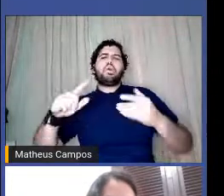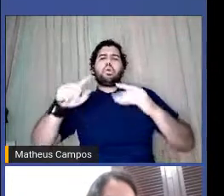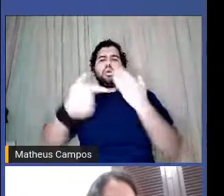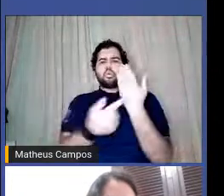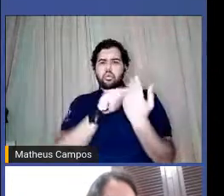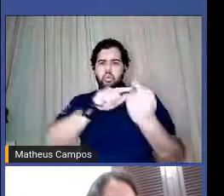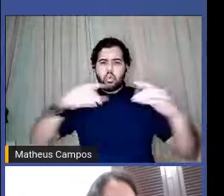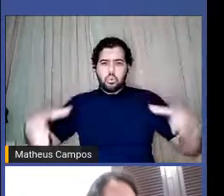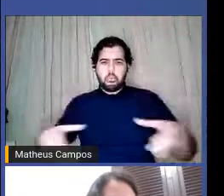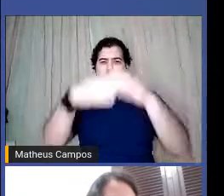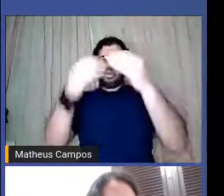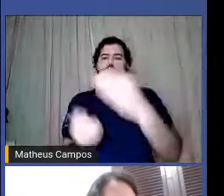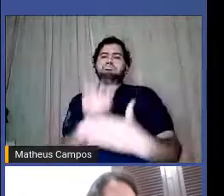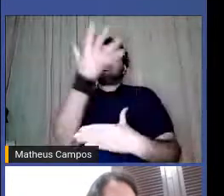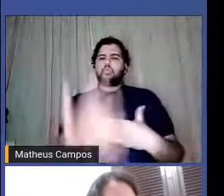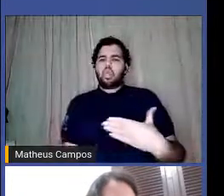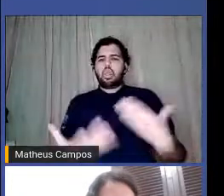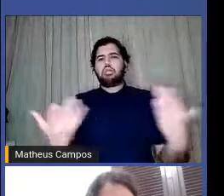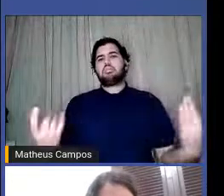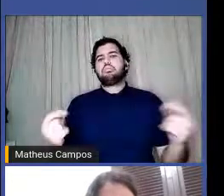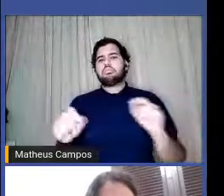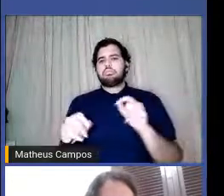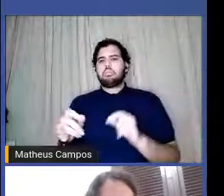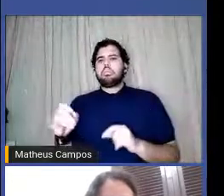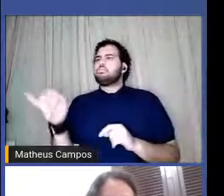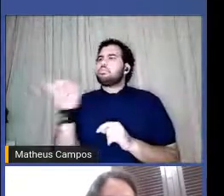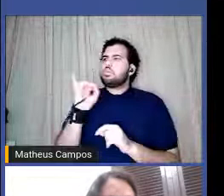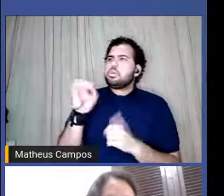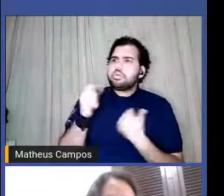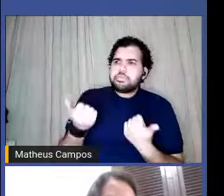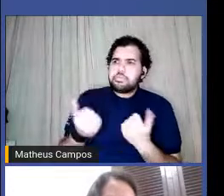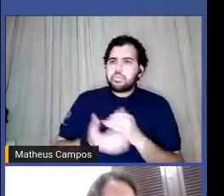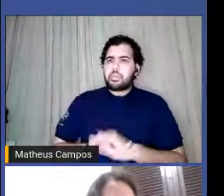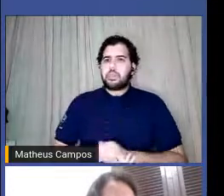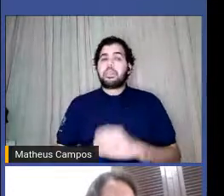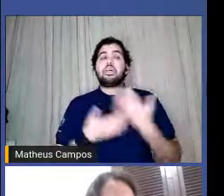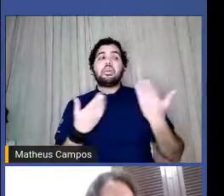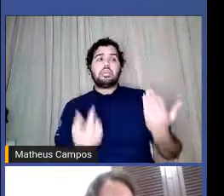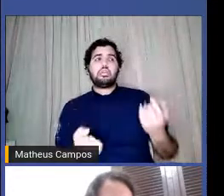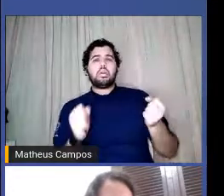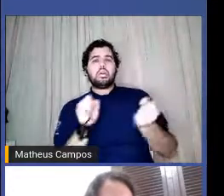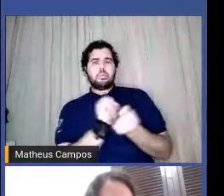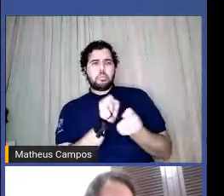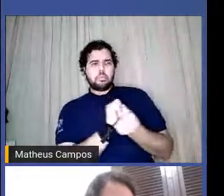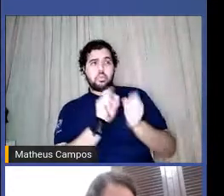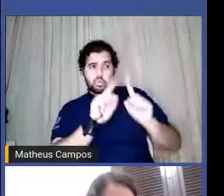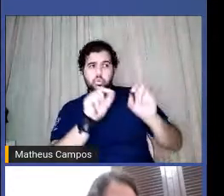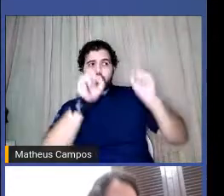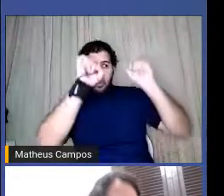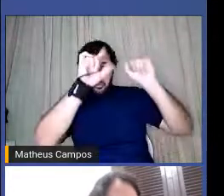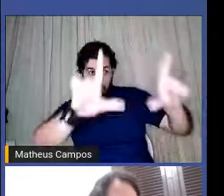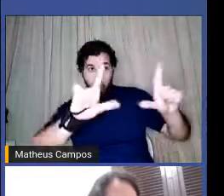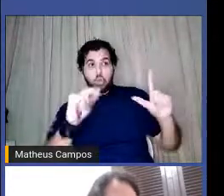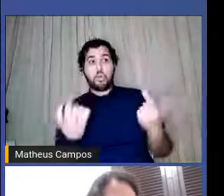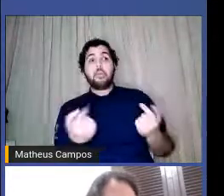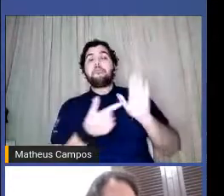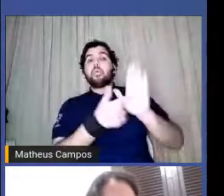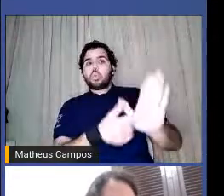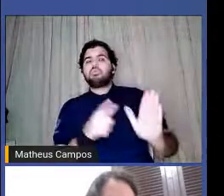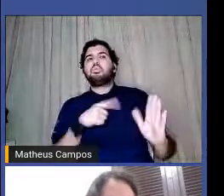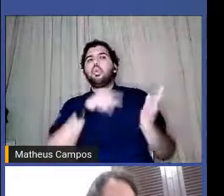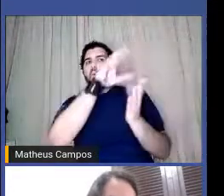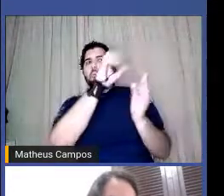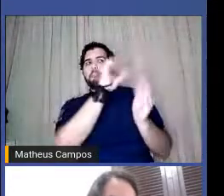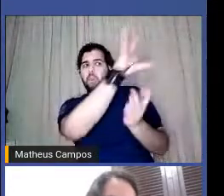vai no sentido Oi. Mas, assim, só para pontuar que são as nossas referências, a gente trouxe essas